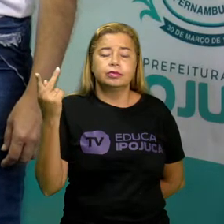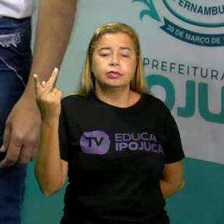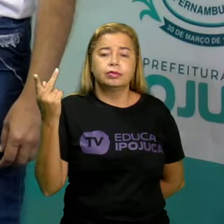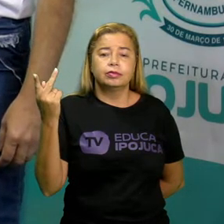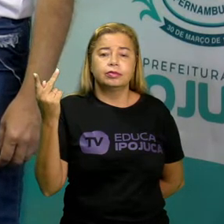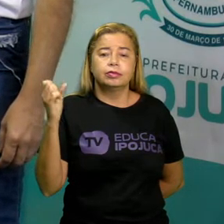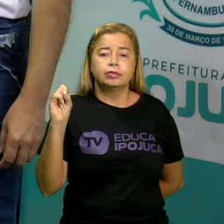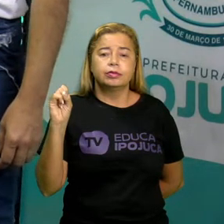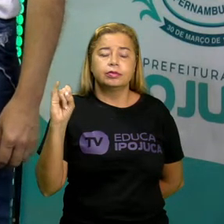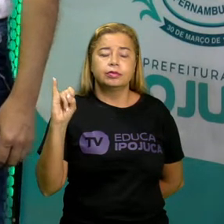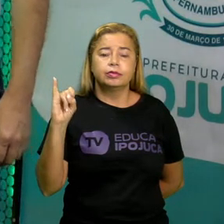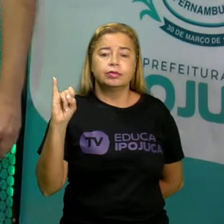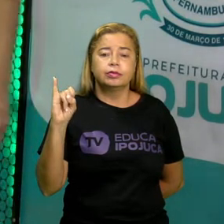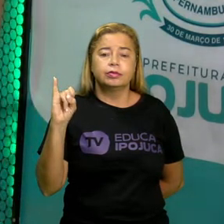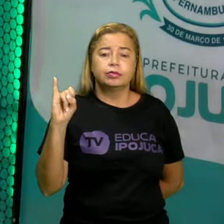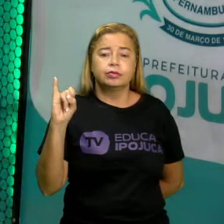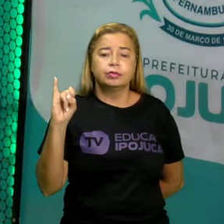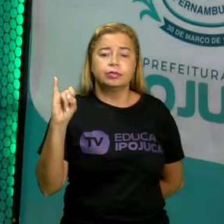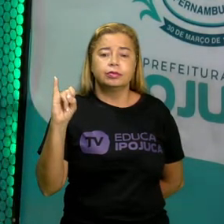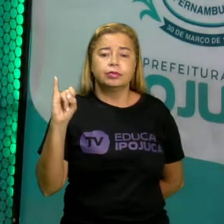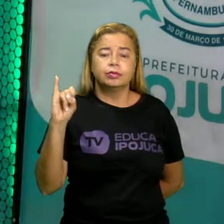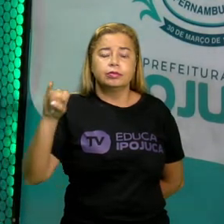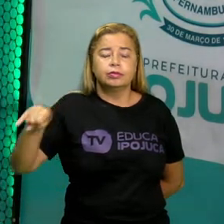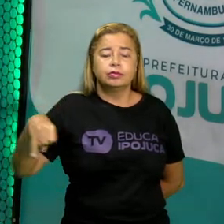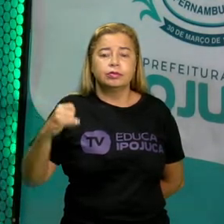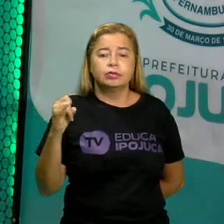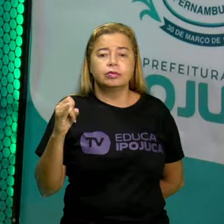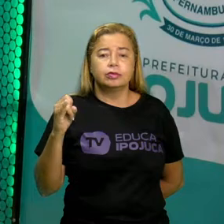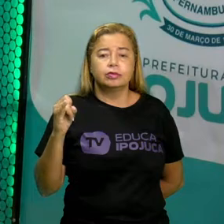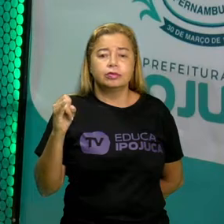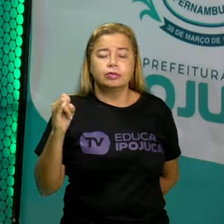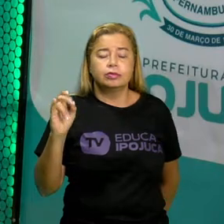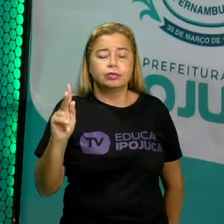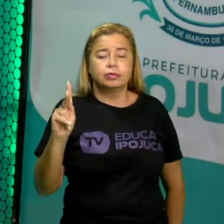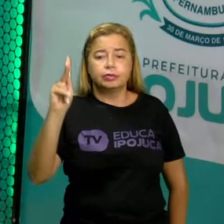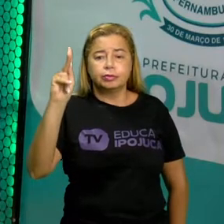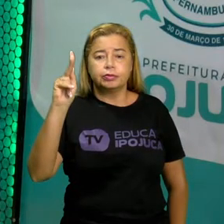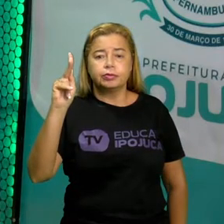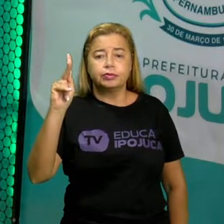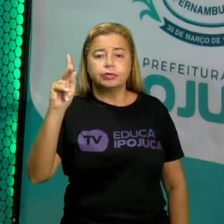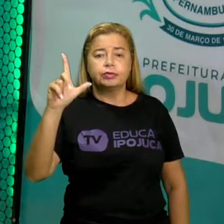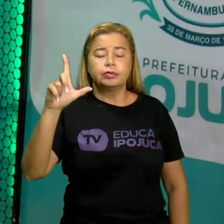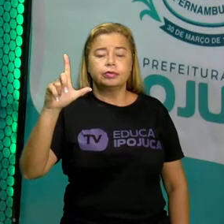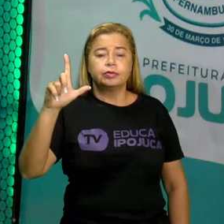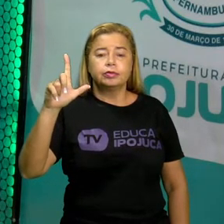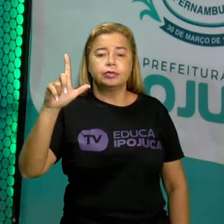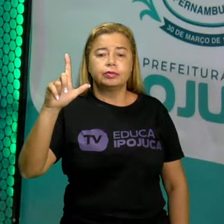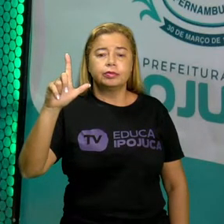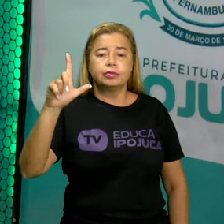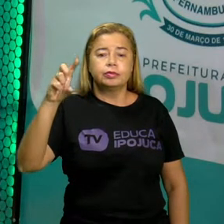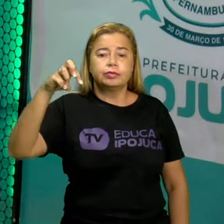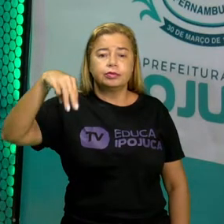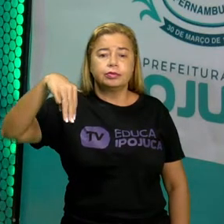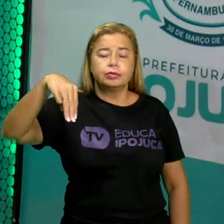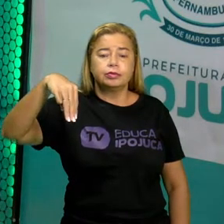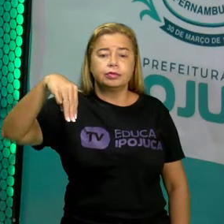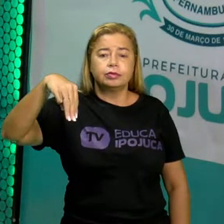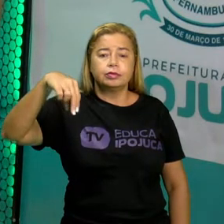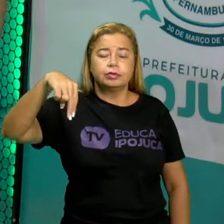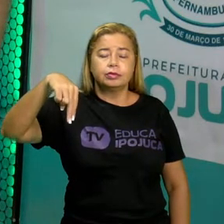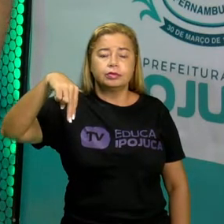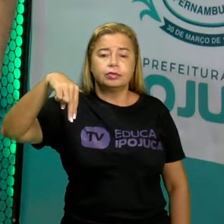H, I, J, K, L, M,